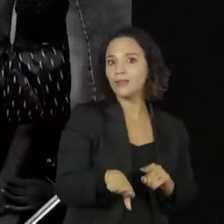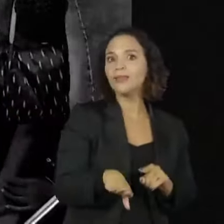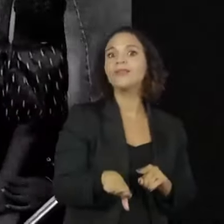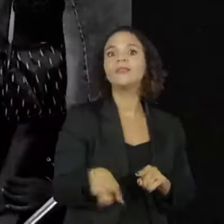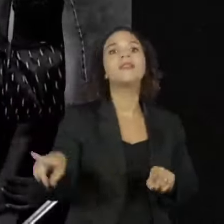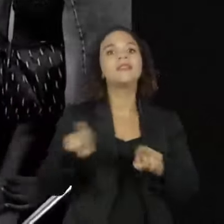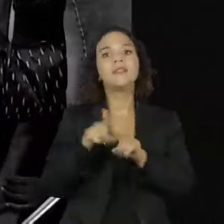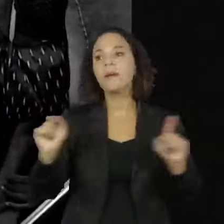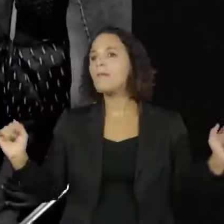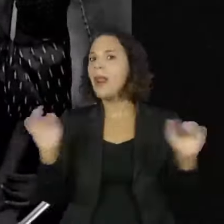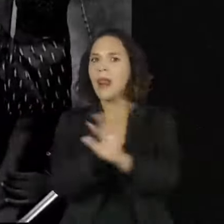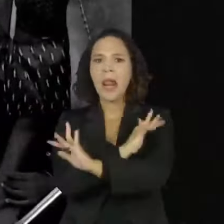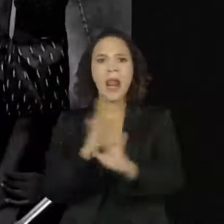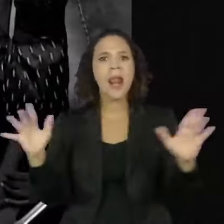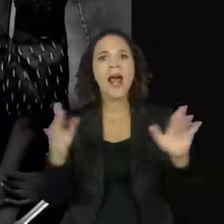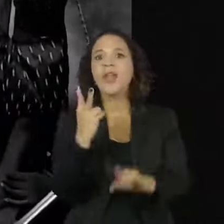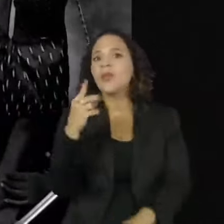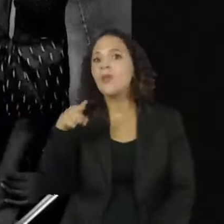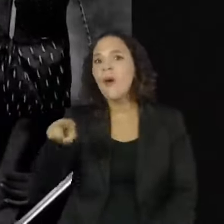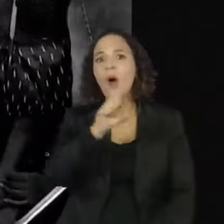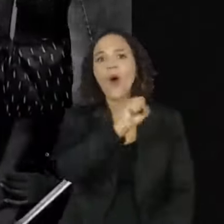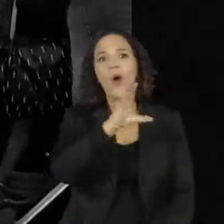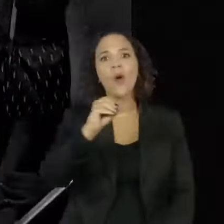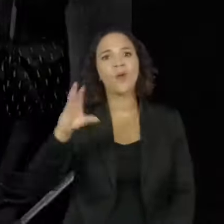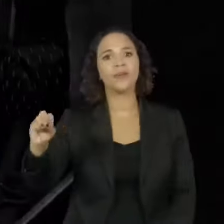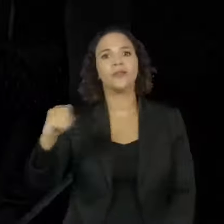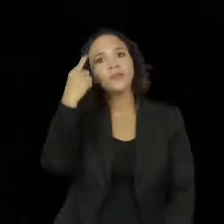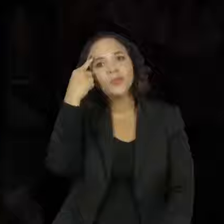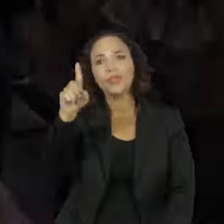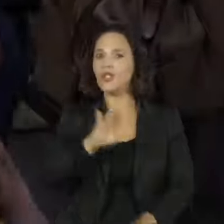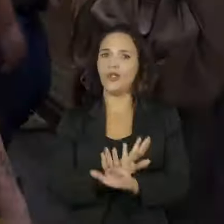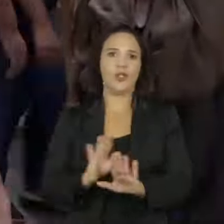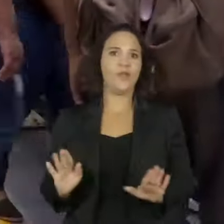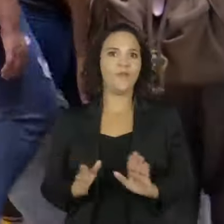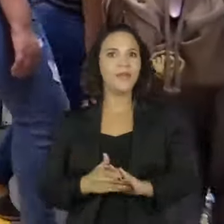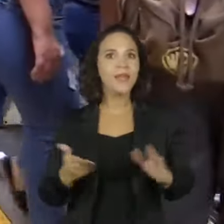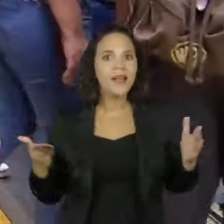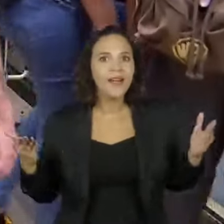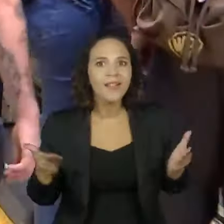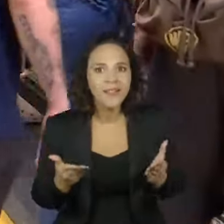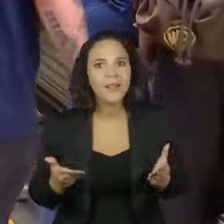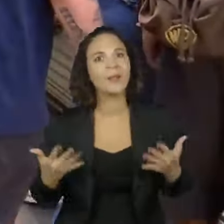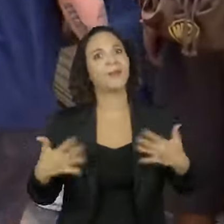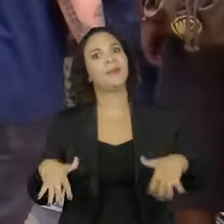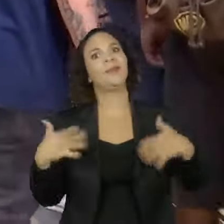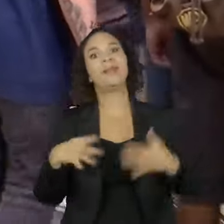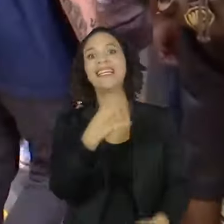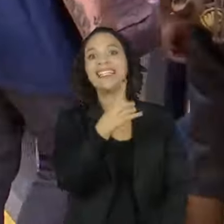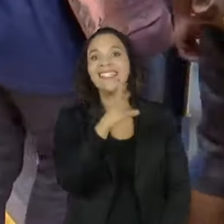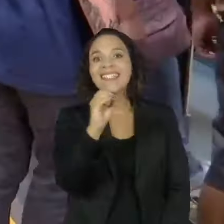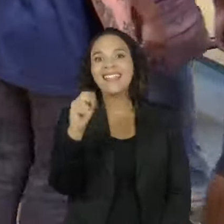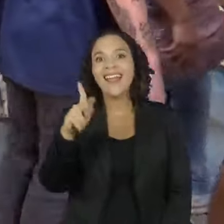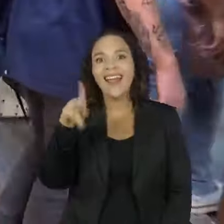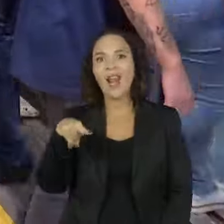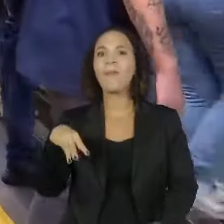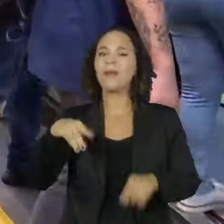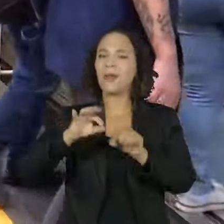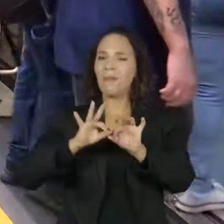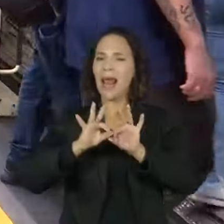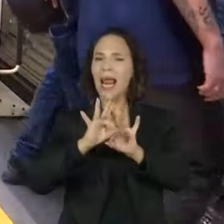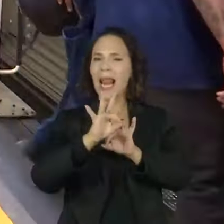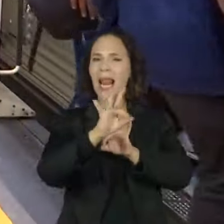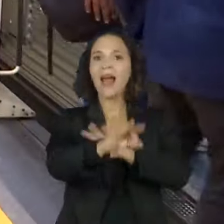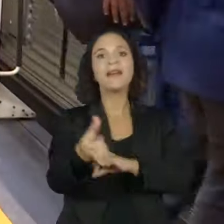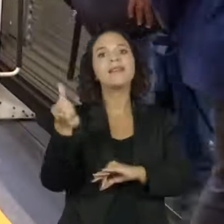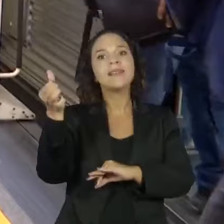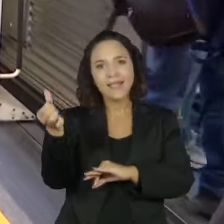transportava, no máximo, 2.800 pessoas por dia. Hoje, são mais de 100 quilômetros de trilhos, divididos em